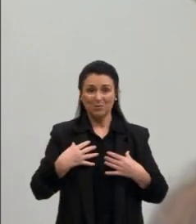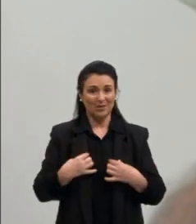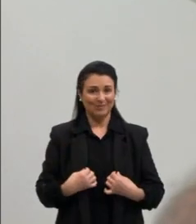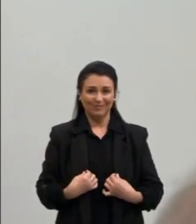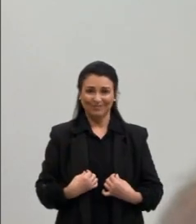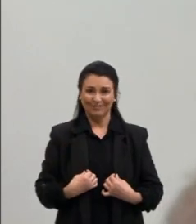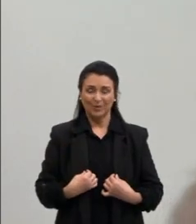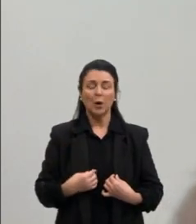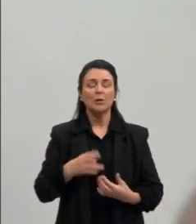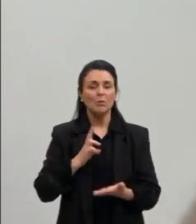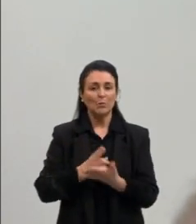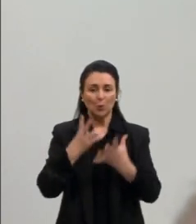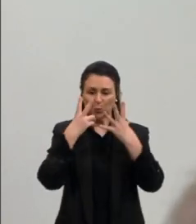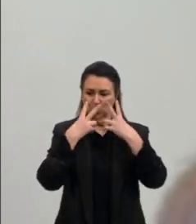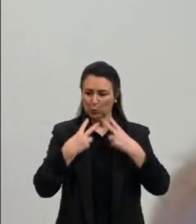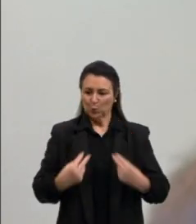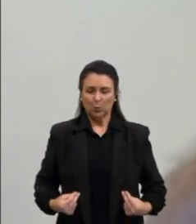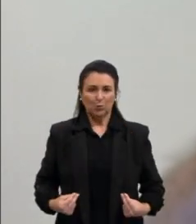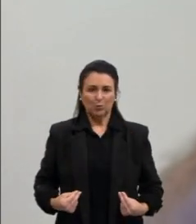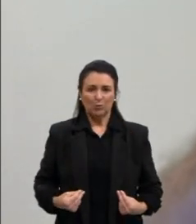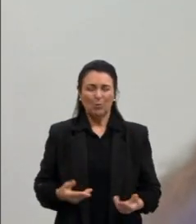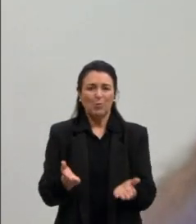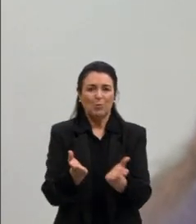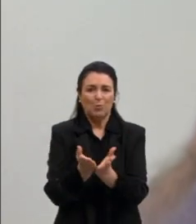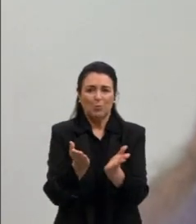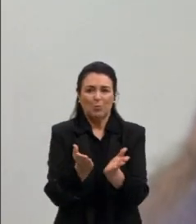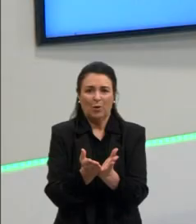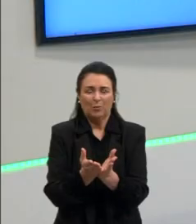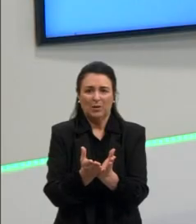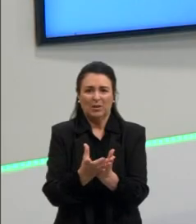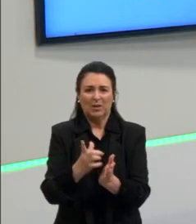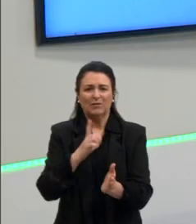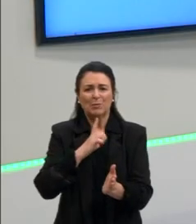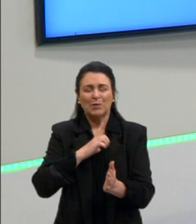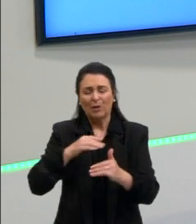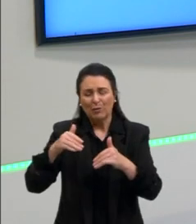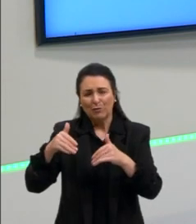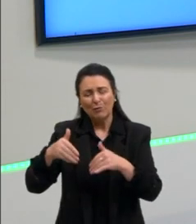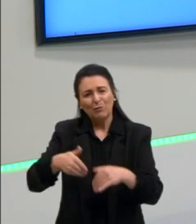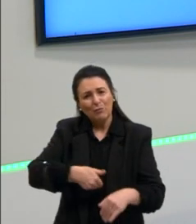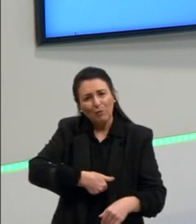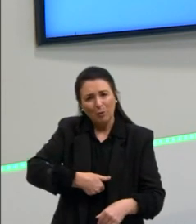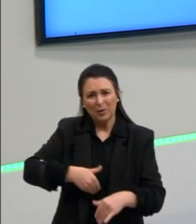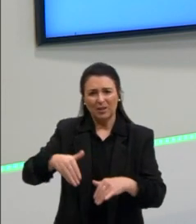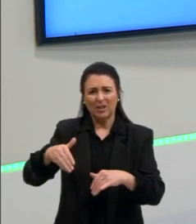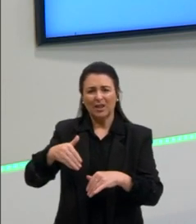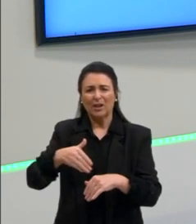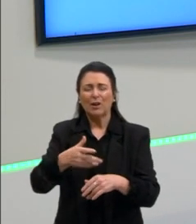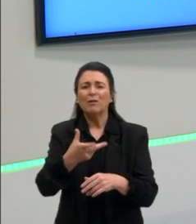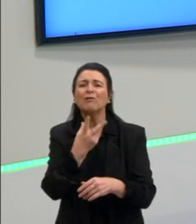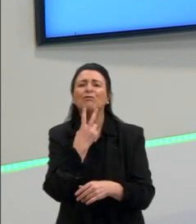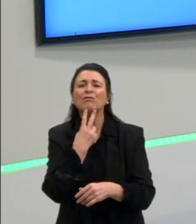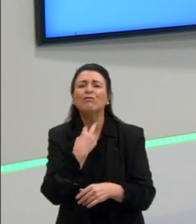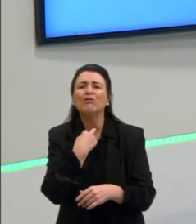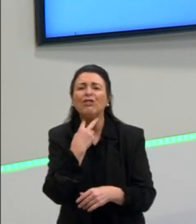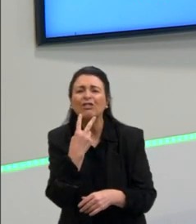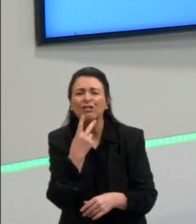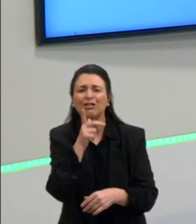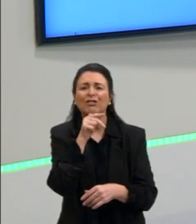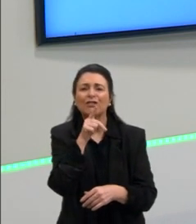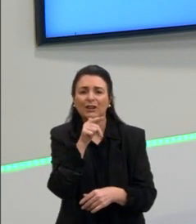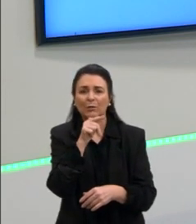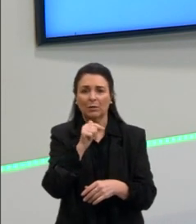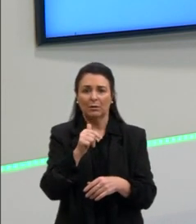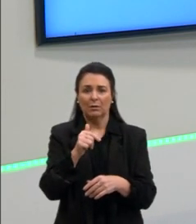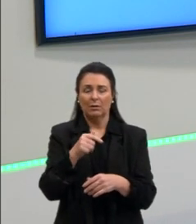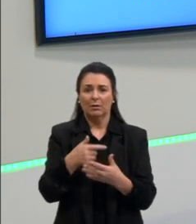e nuas, e teremos sempre fome e sede. Nunca seremos capazes de ganhar tanto que possamos ter melhor